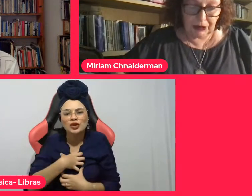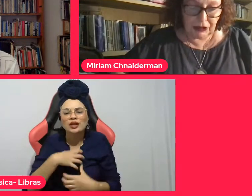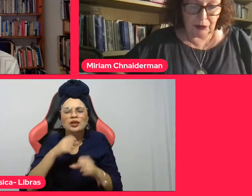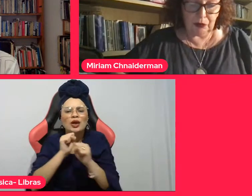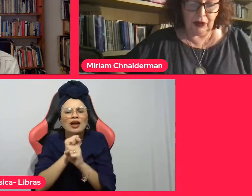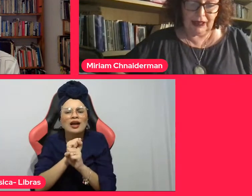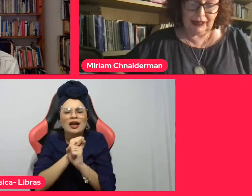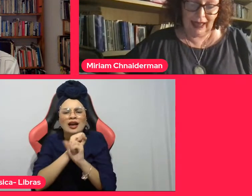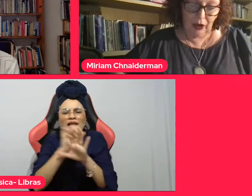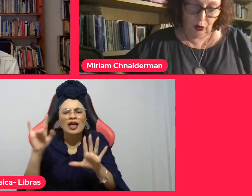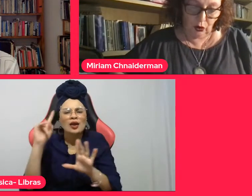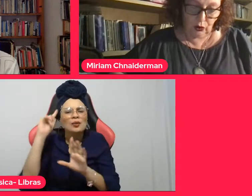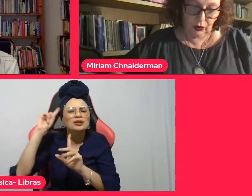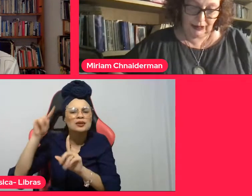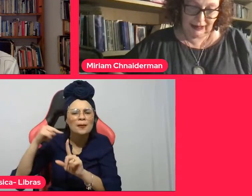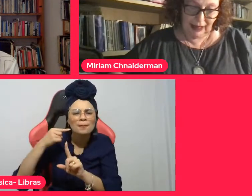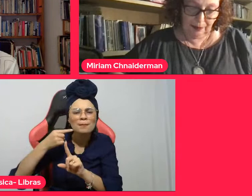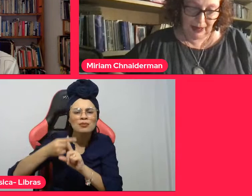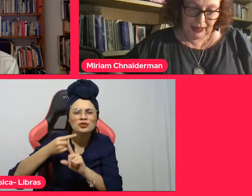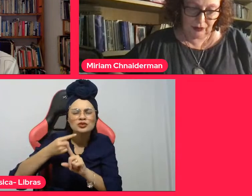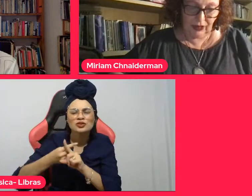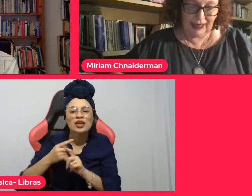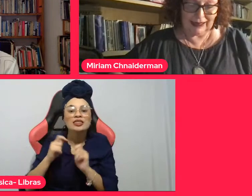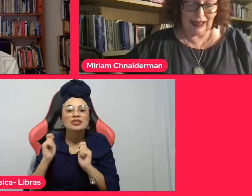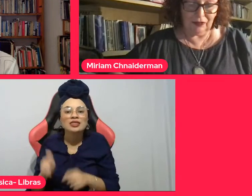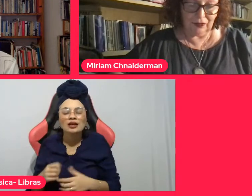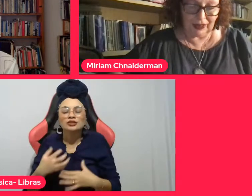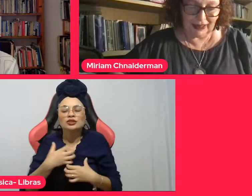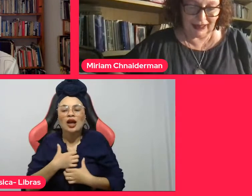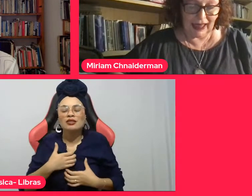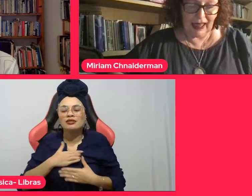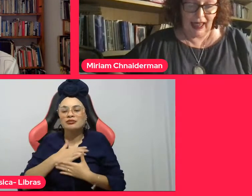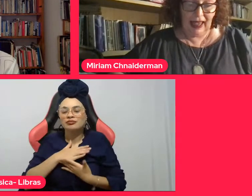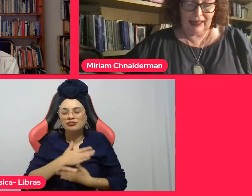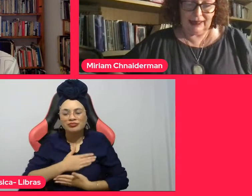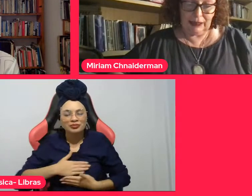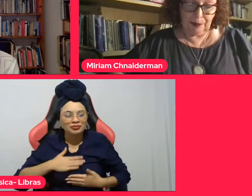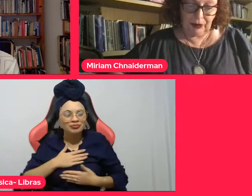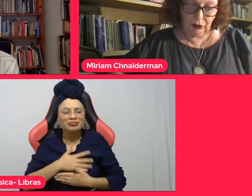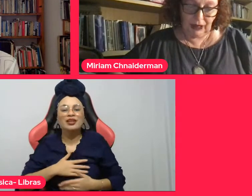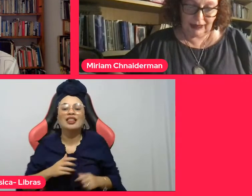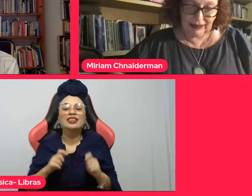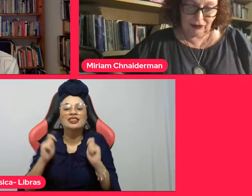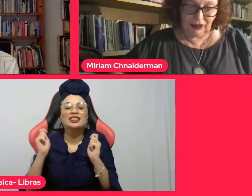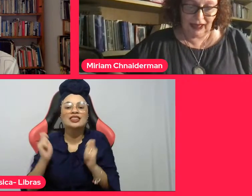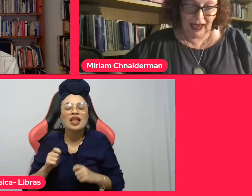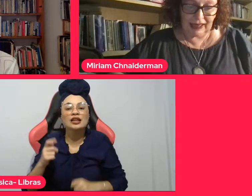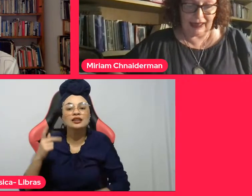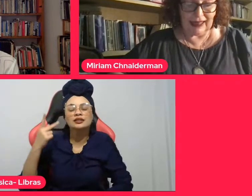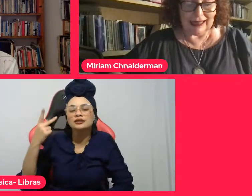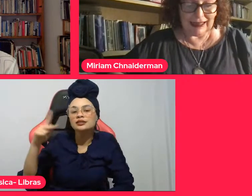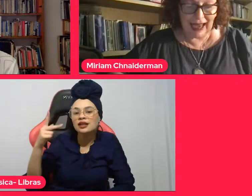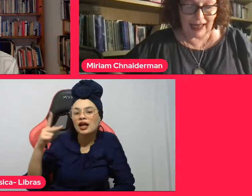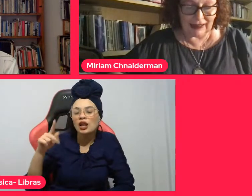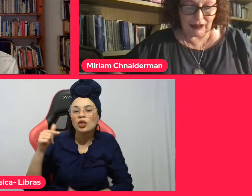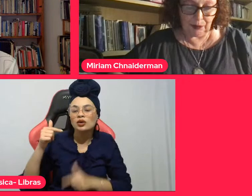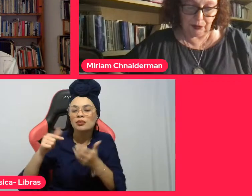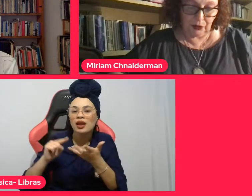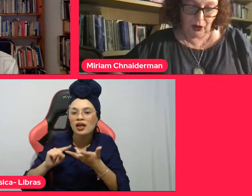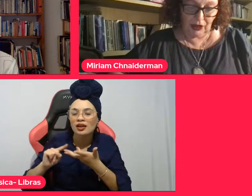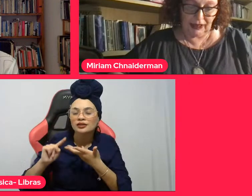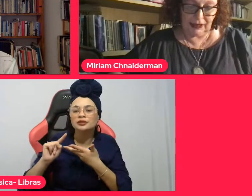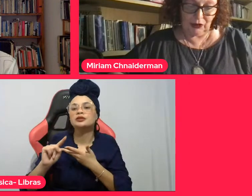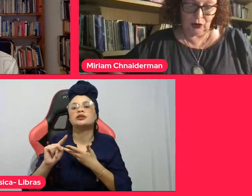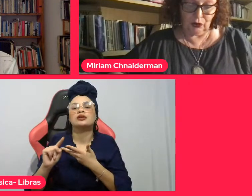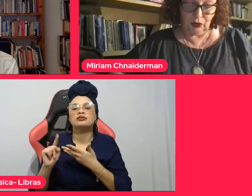otismismo, esse arroz, esse trabalho, essa afaina, essa especulação que erguem dez casas